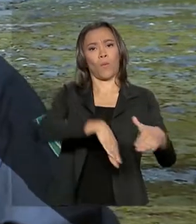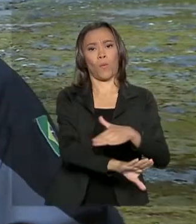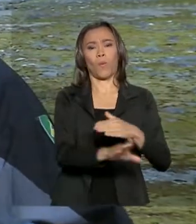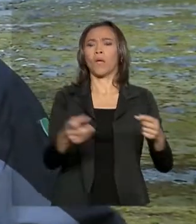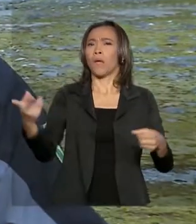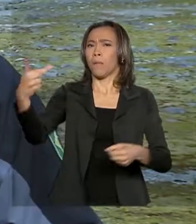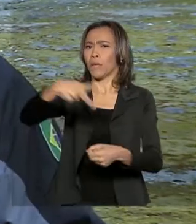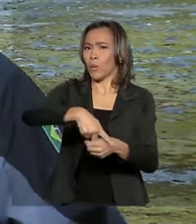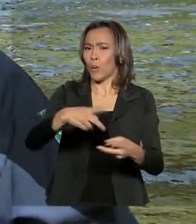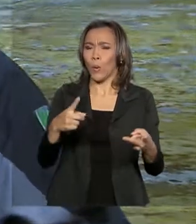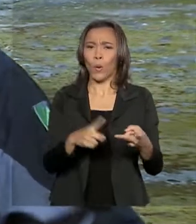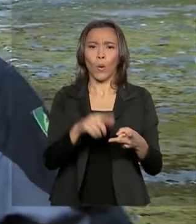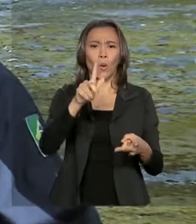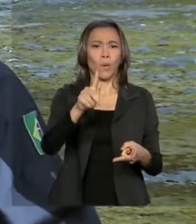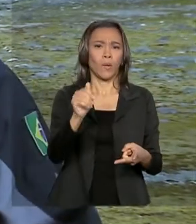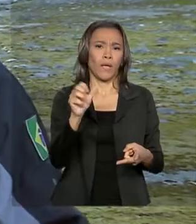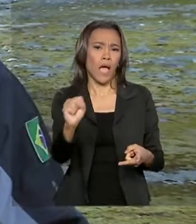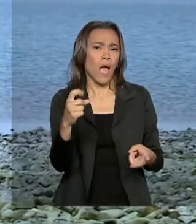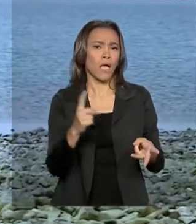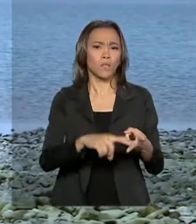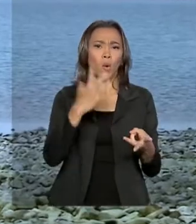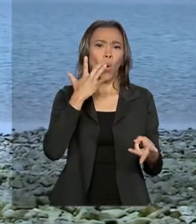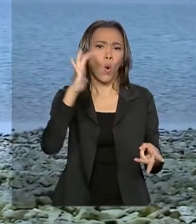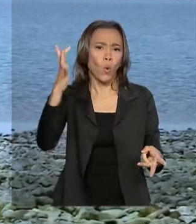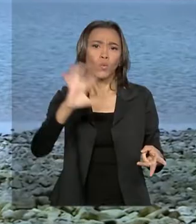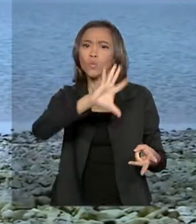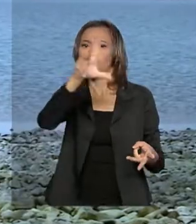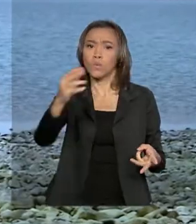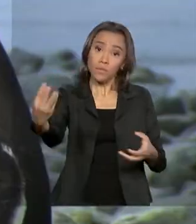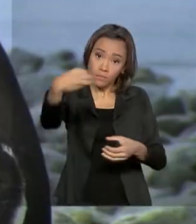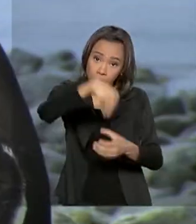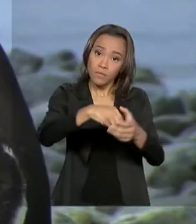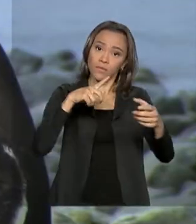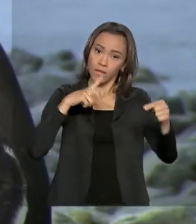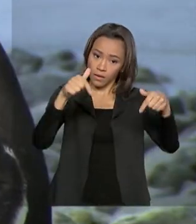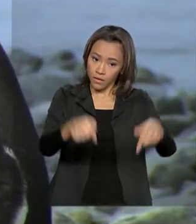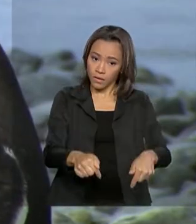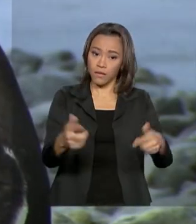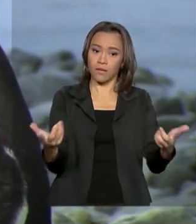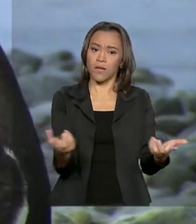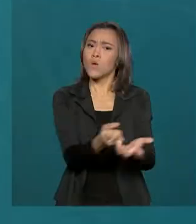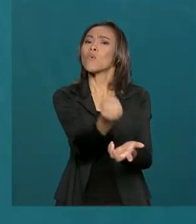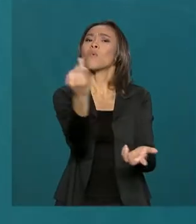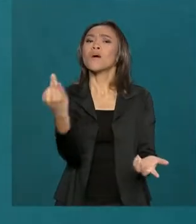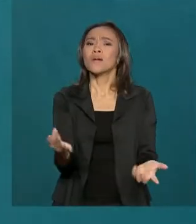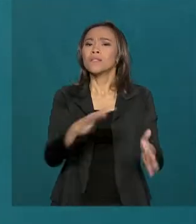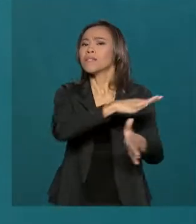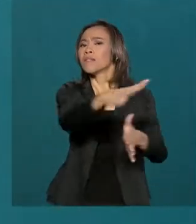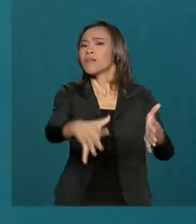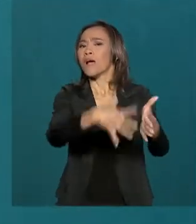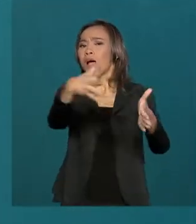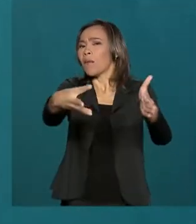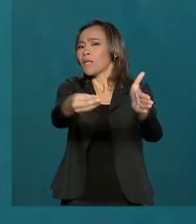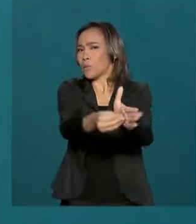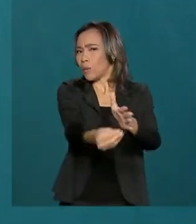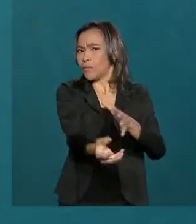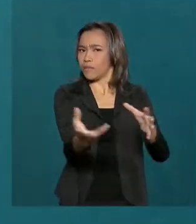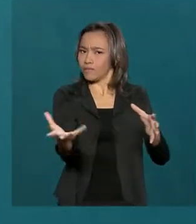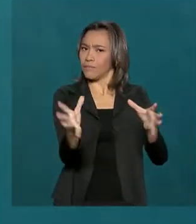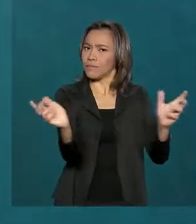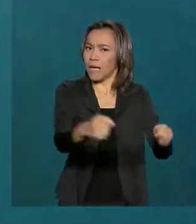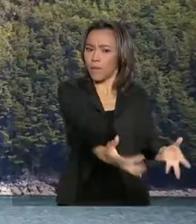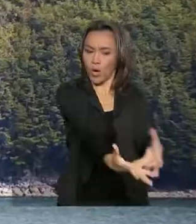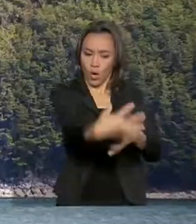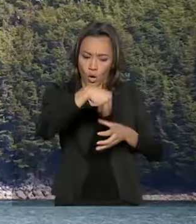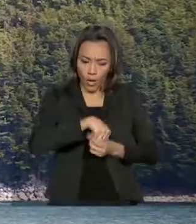petróleo, de gás natural, de ouro, de nióbio, do que você quiser, está aqui na Antártica. Quantas Amazônias cabem na Antártica? Imagina que na Antártica são 14 milhões de